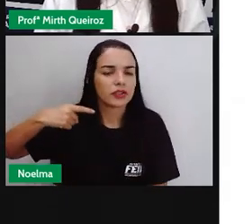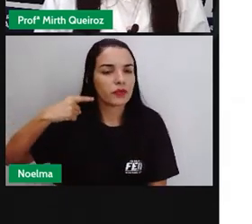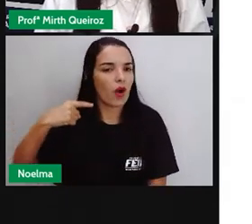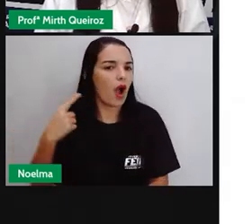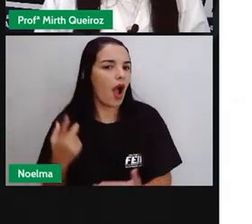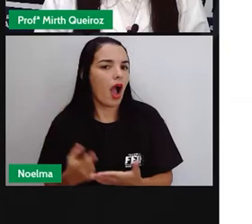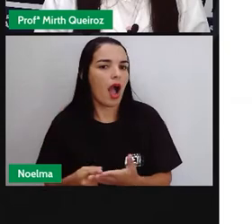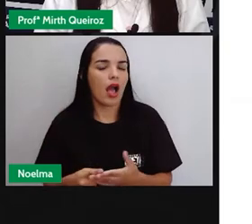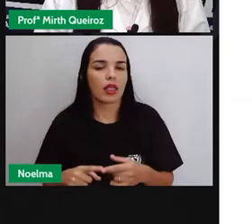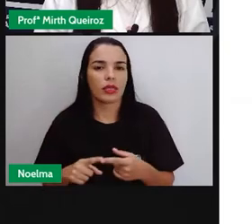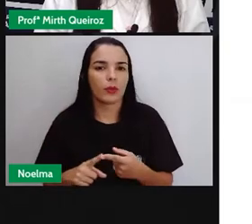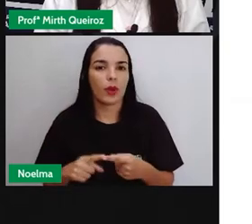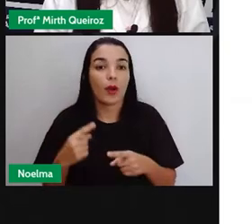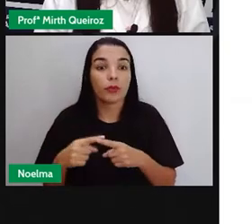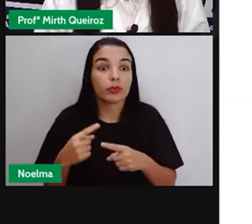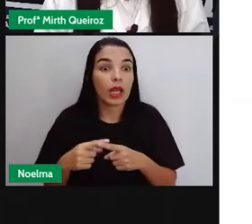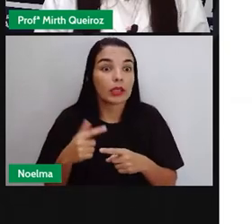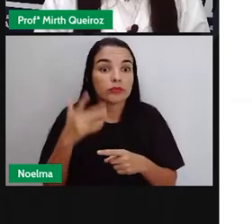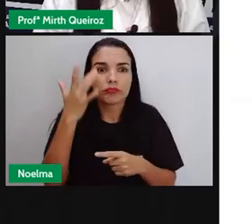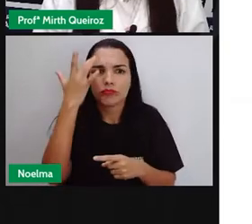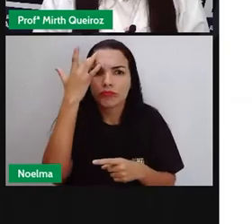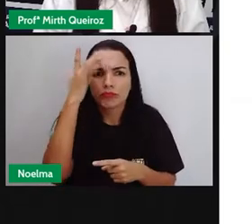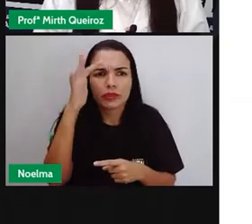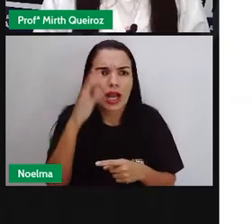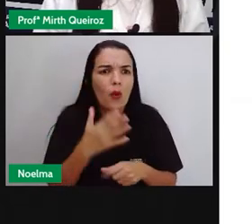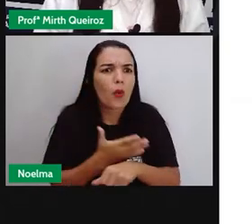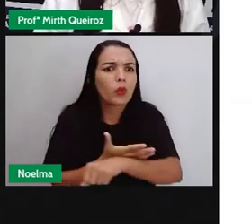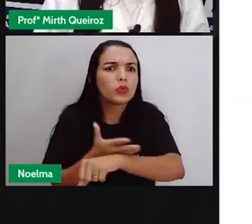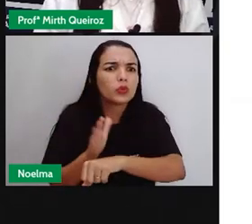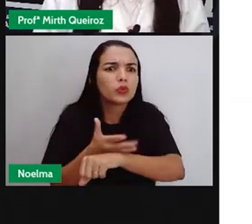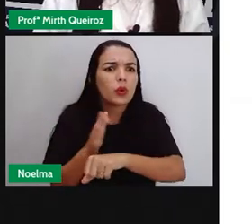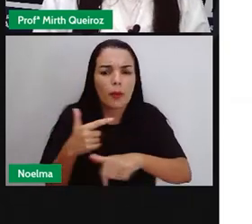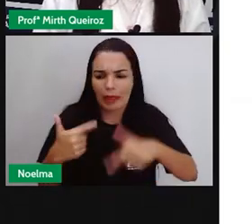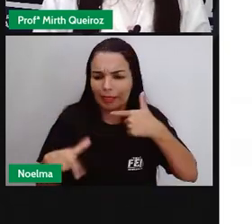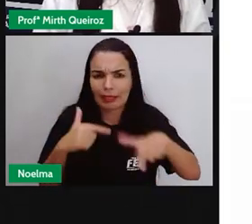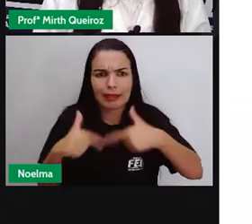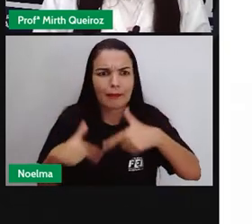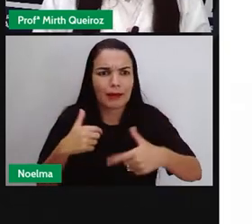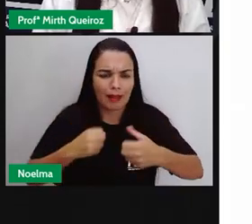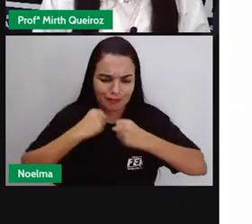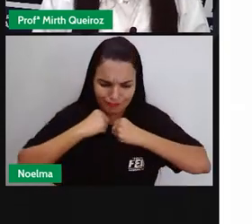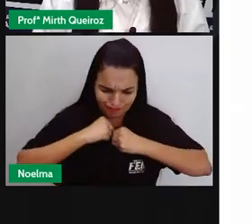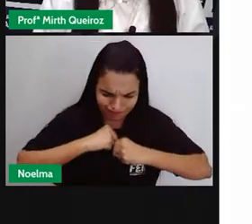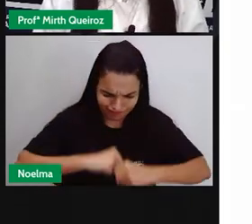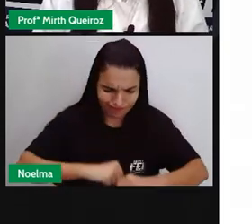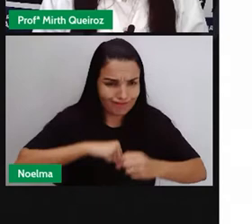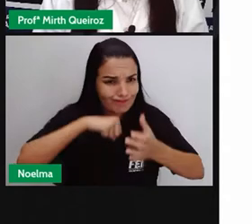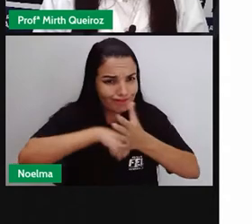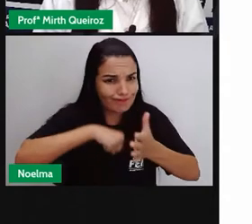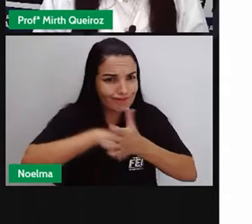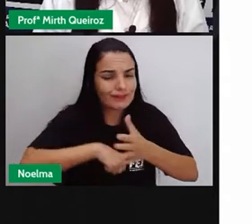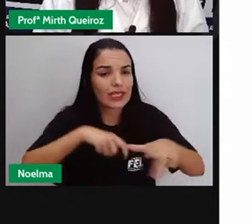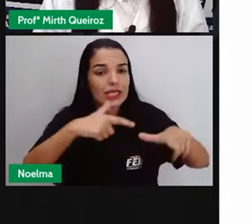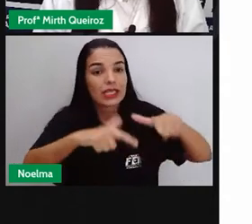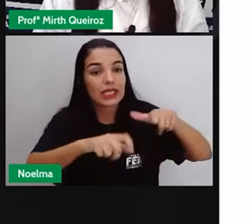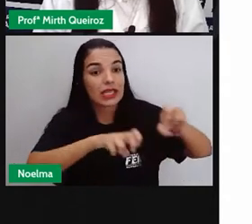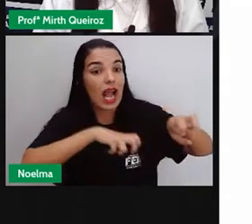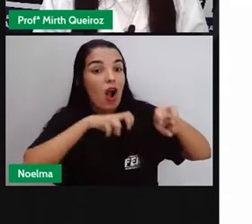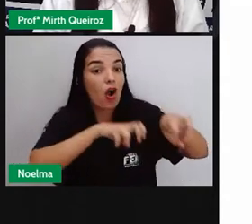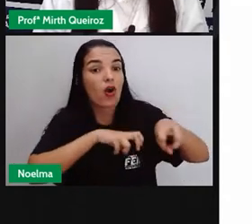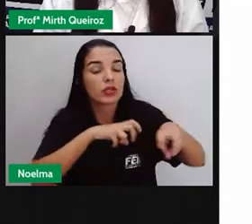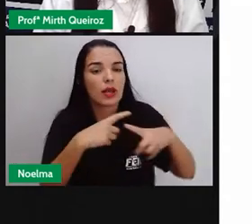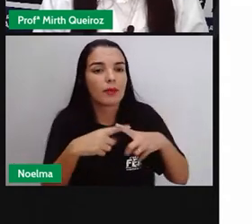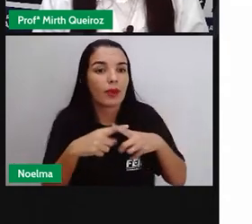acostumadas ao trabalho braçal. Sua adaptação ao país foi muito difícil, porque além das diferenças